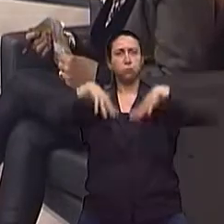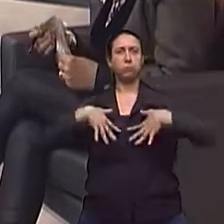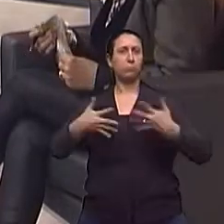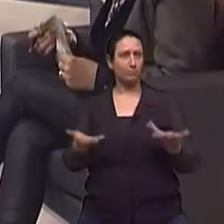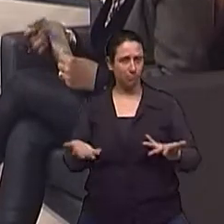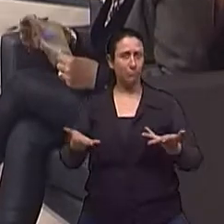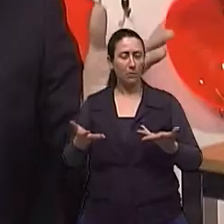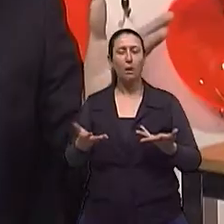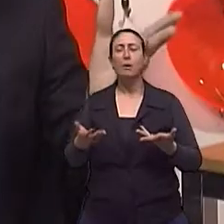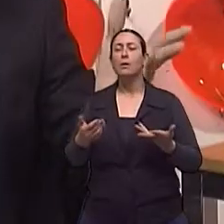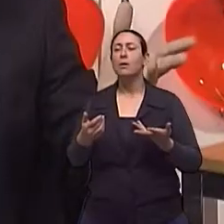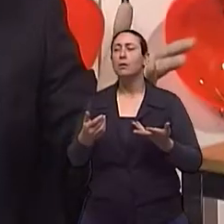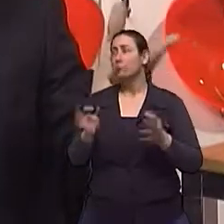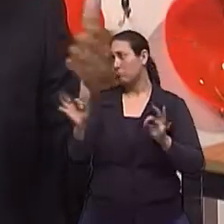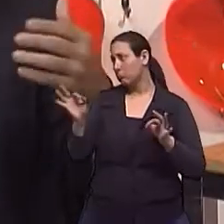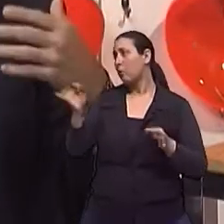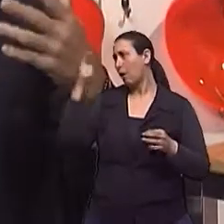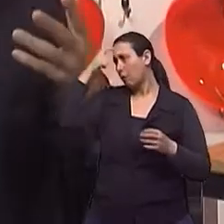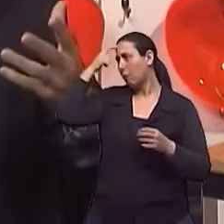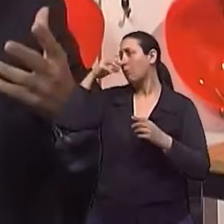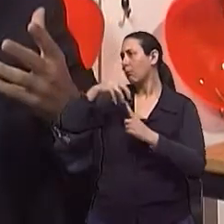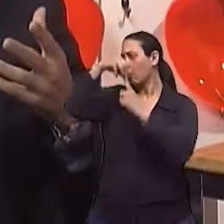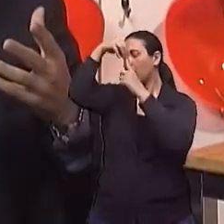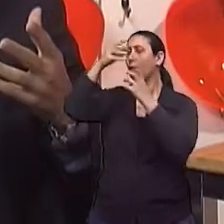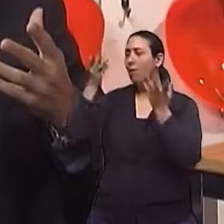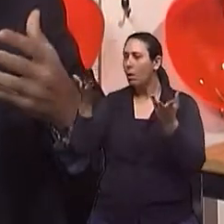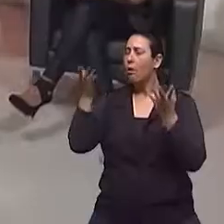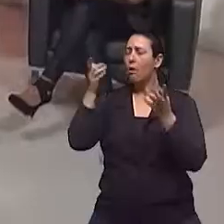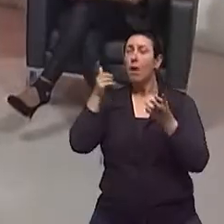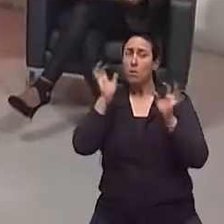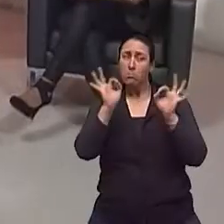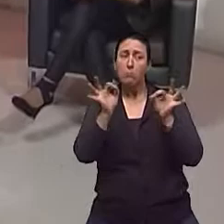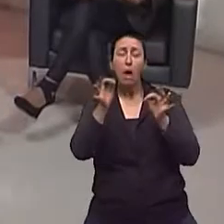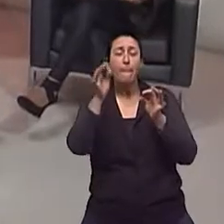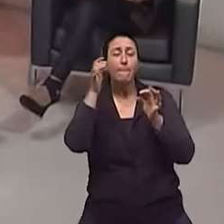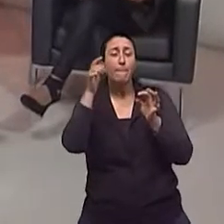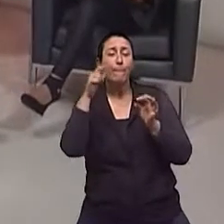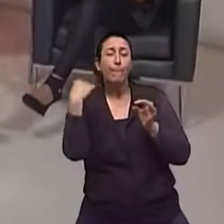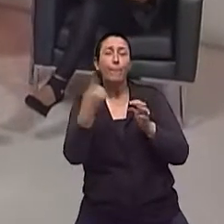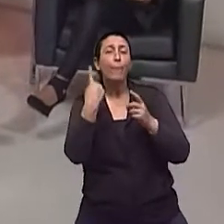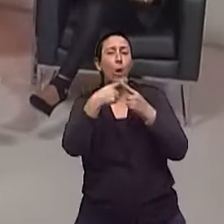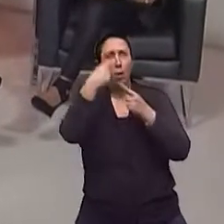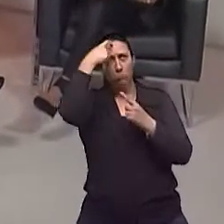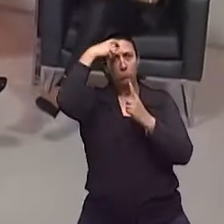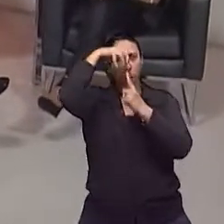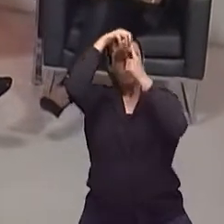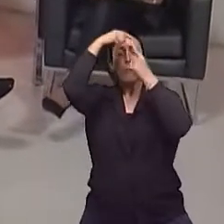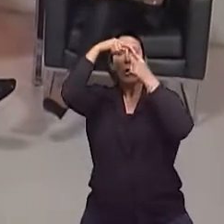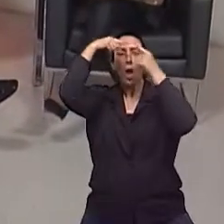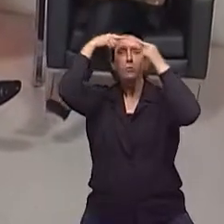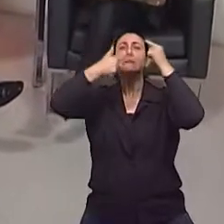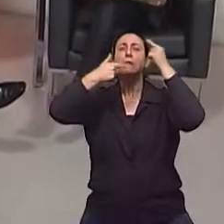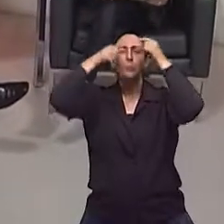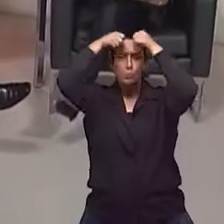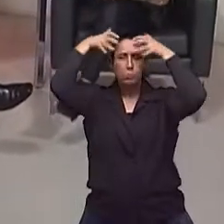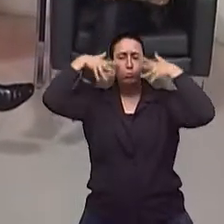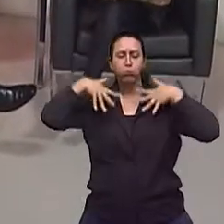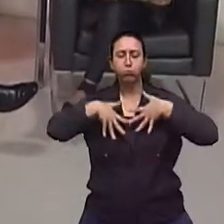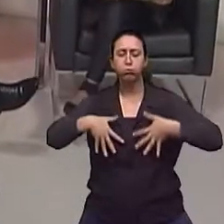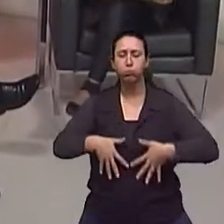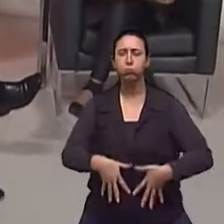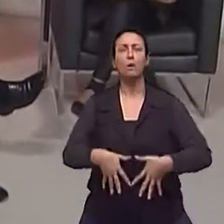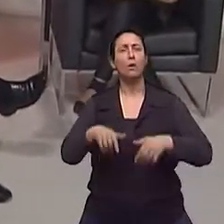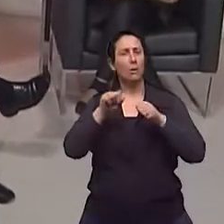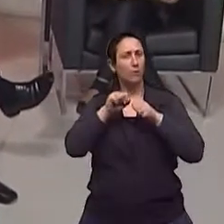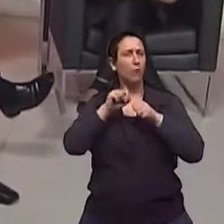nosso organismo? Outra, é o órgão que recebe o maior volume de sangue, porque é o mais especializado, né? Então, o cérebro,